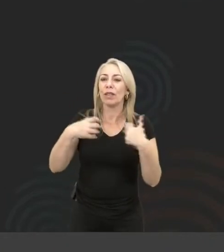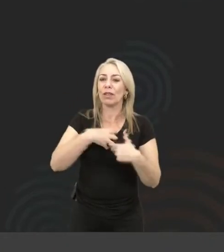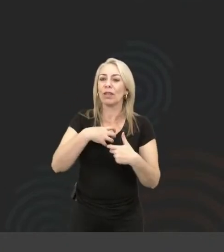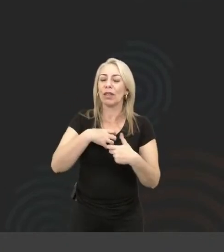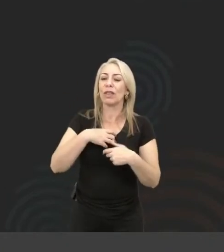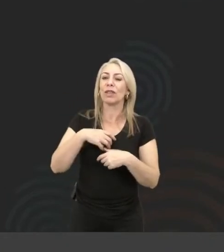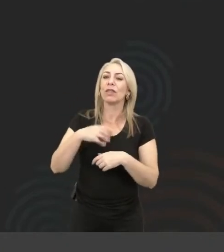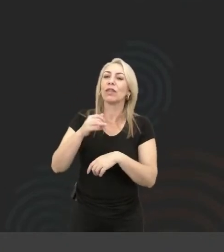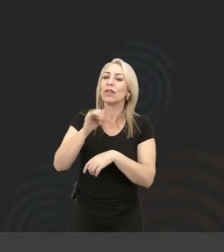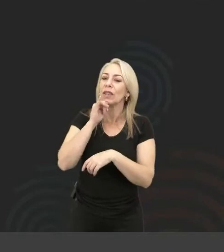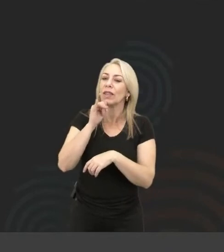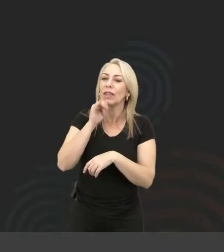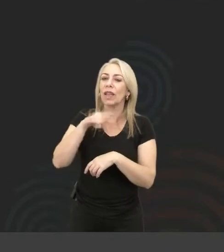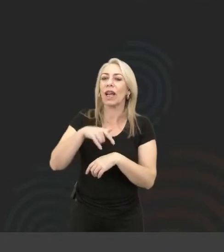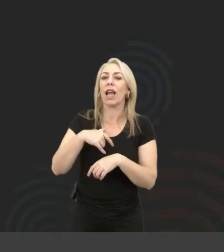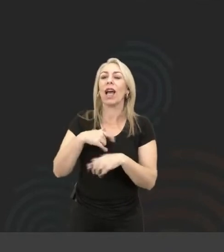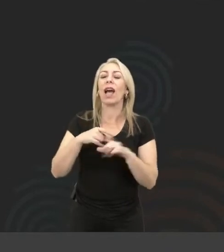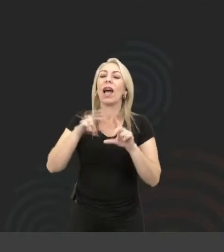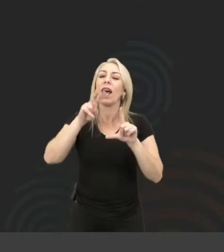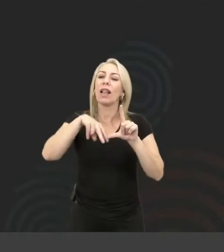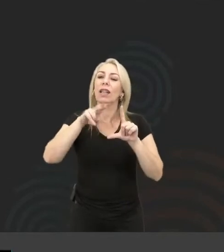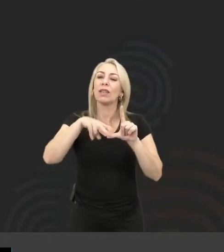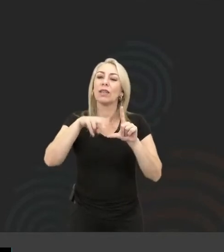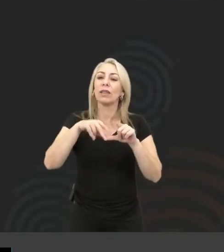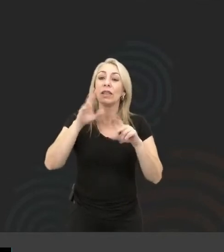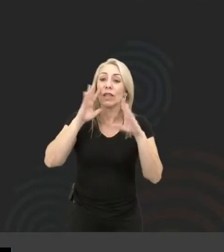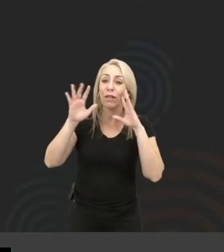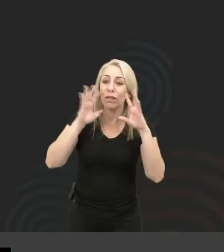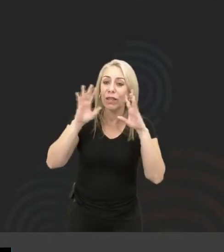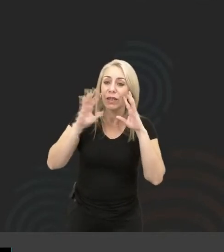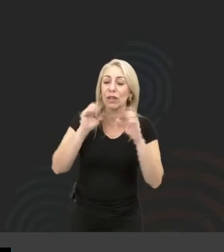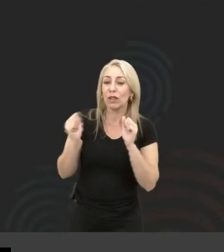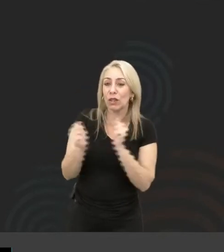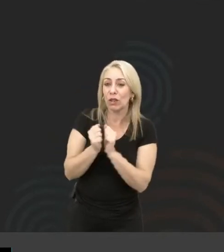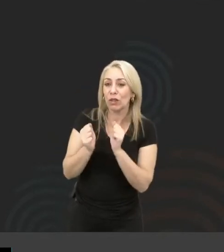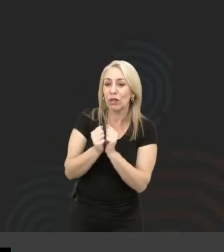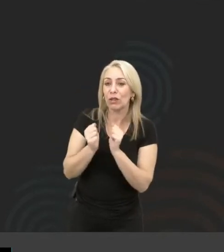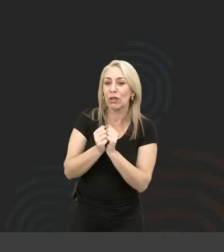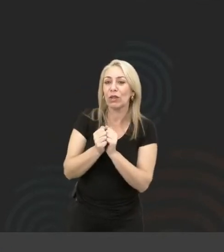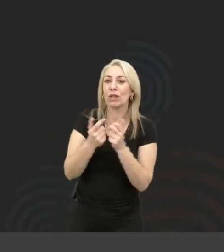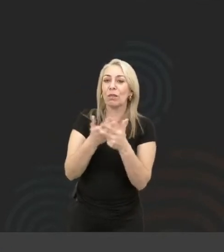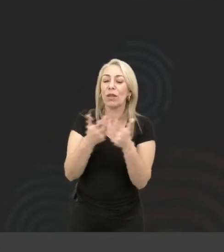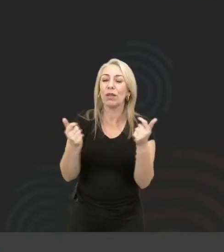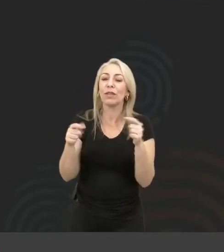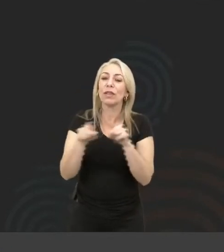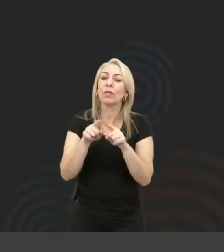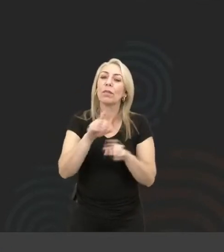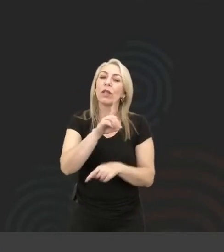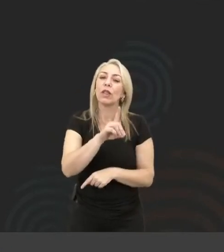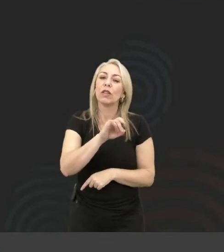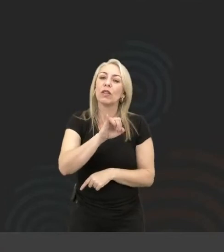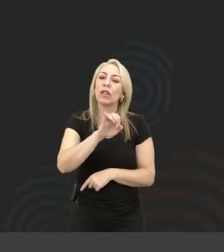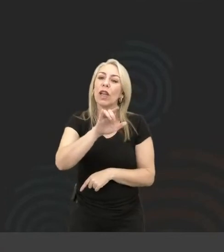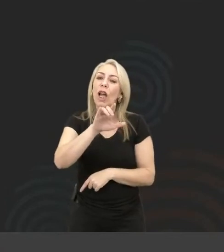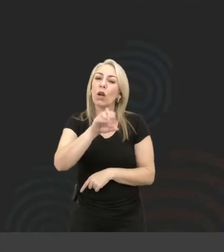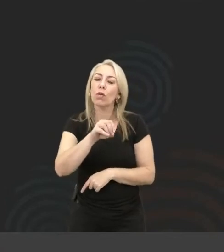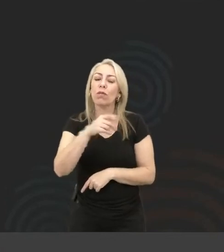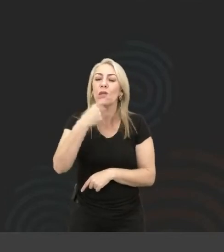é ativando o leitor de tela mesmo. É mó tranquilo. E a reflexão, junto um pouco com uma coisa que o Diego também falou, que o seguinte,